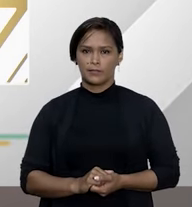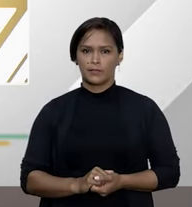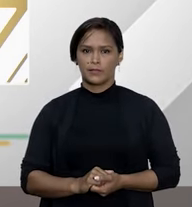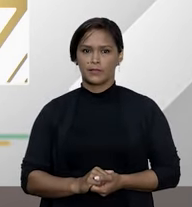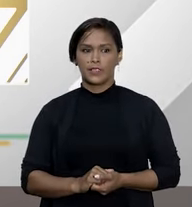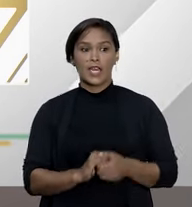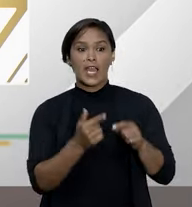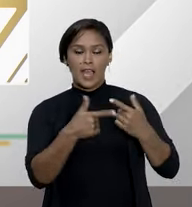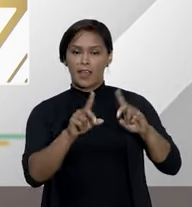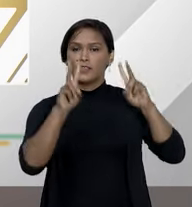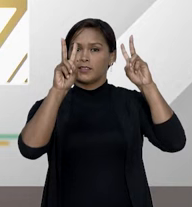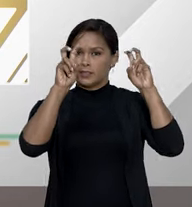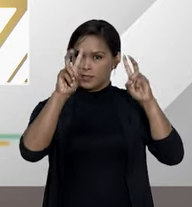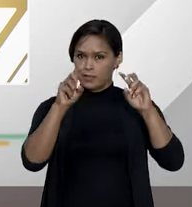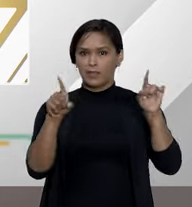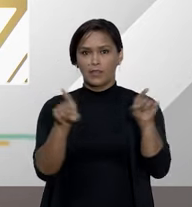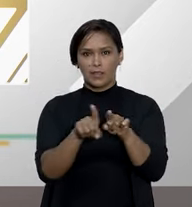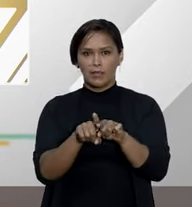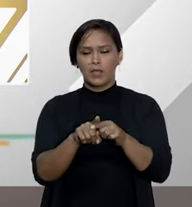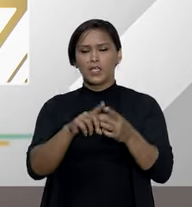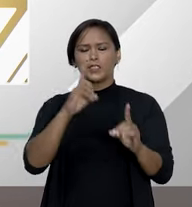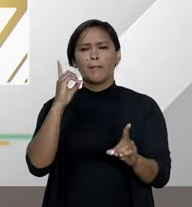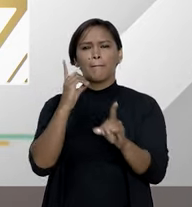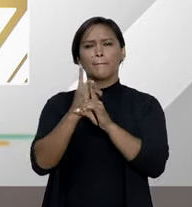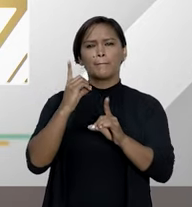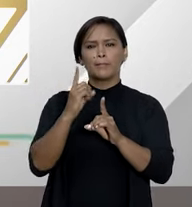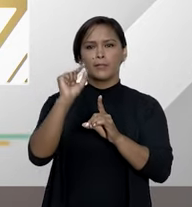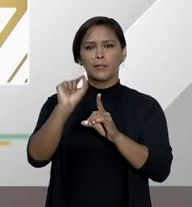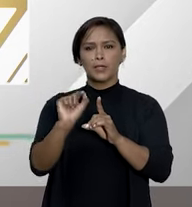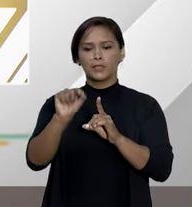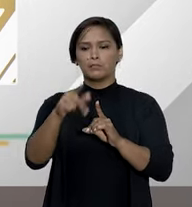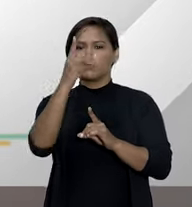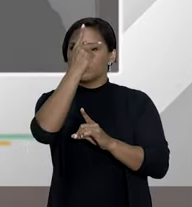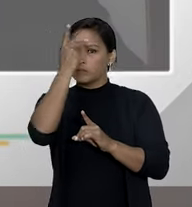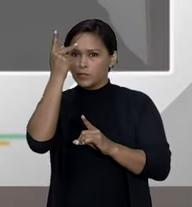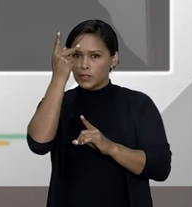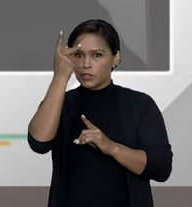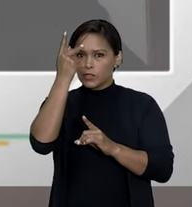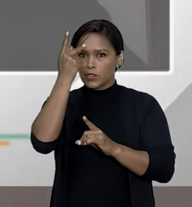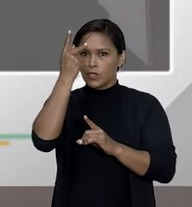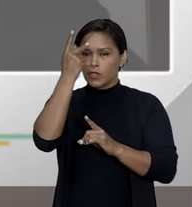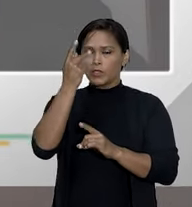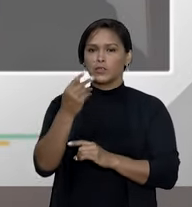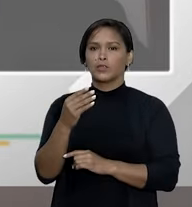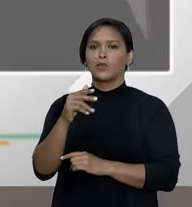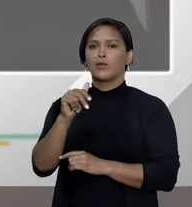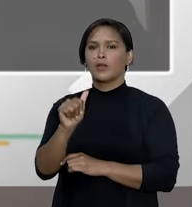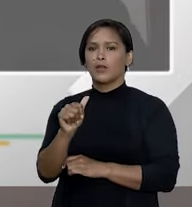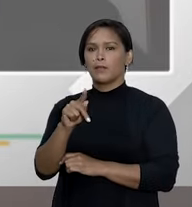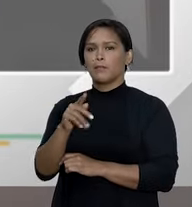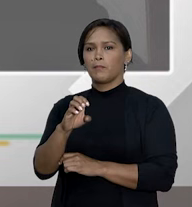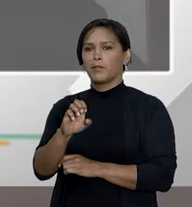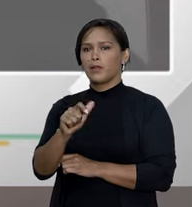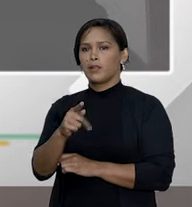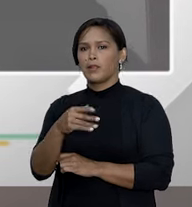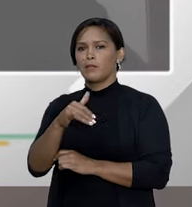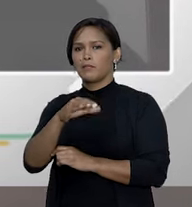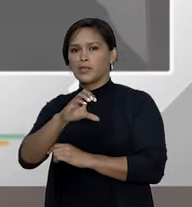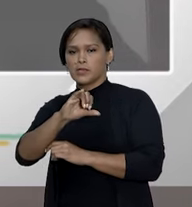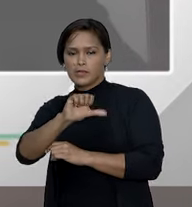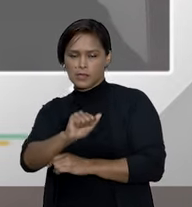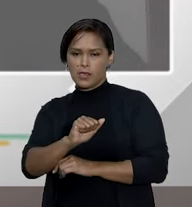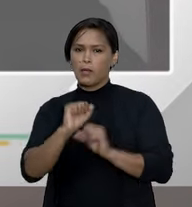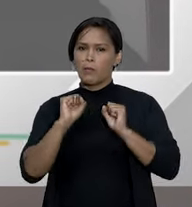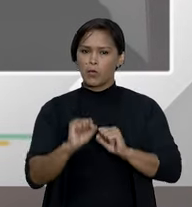quanto a isso Samanta se descobriu que pessoas com epilepsia grave poderiam ter o